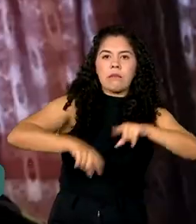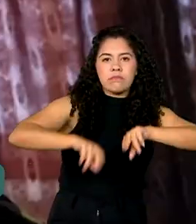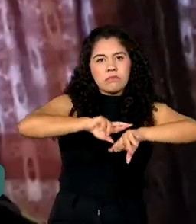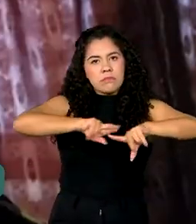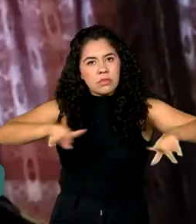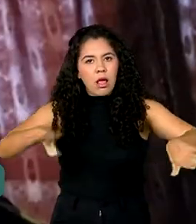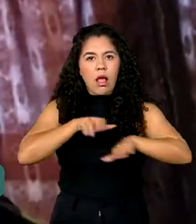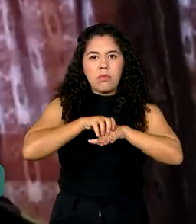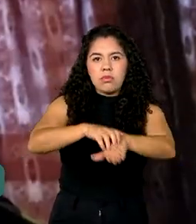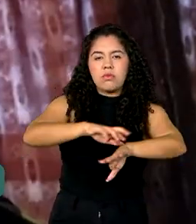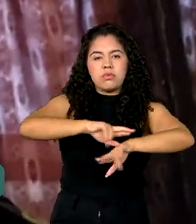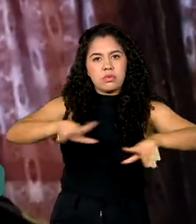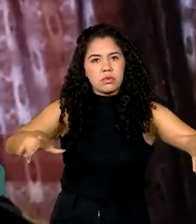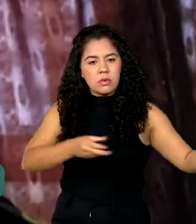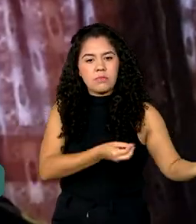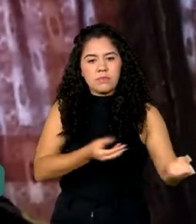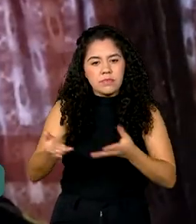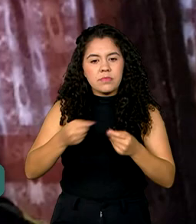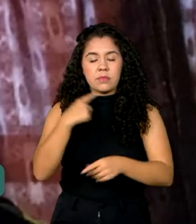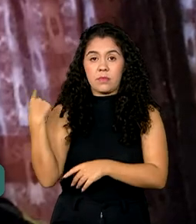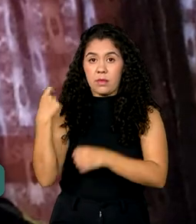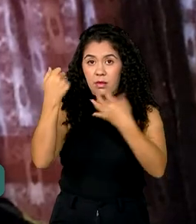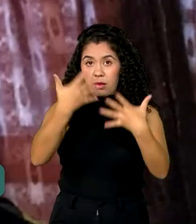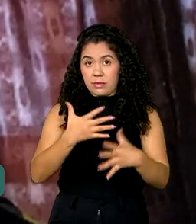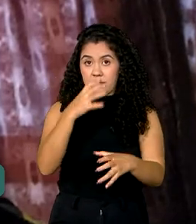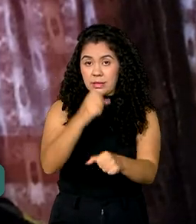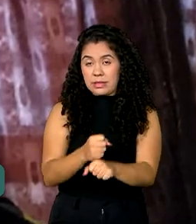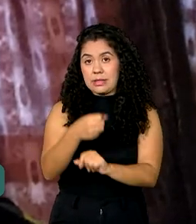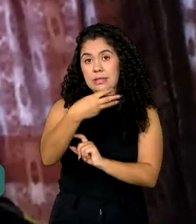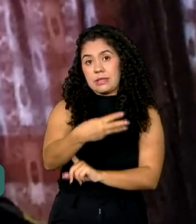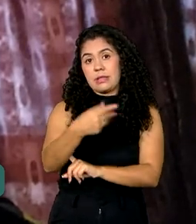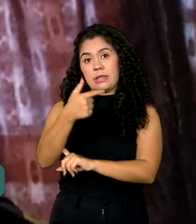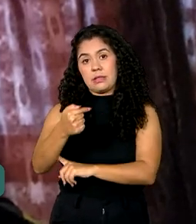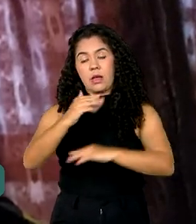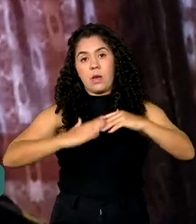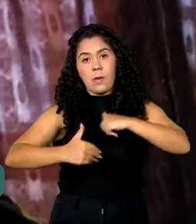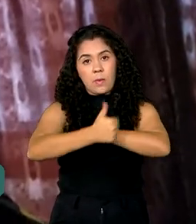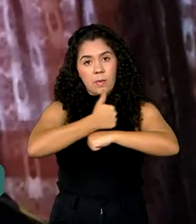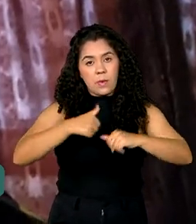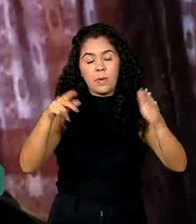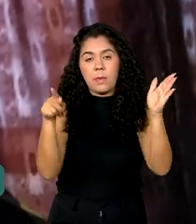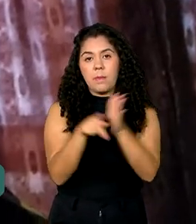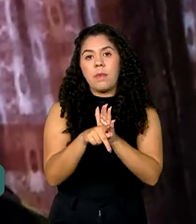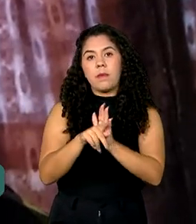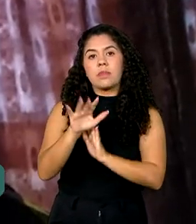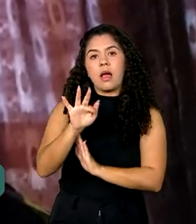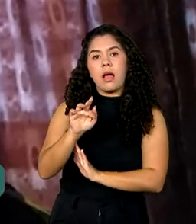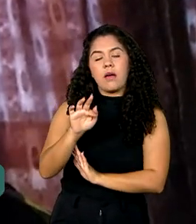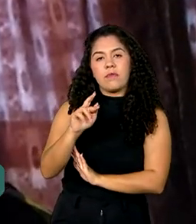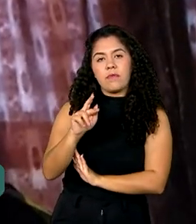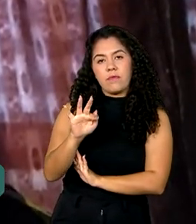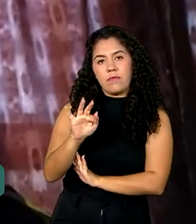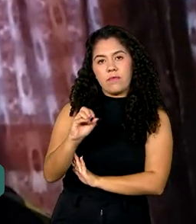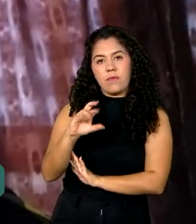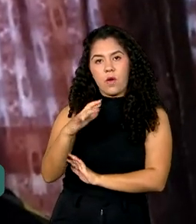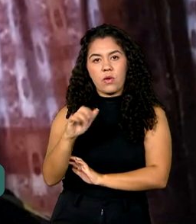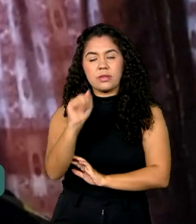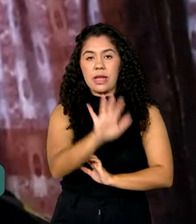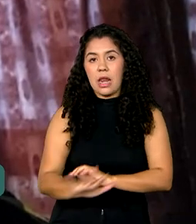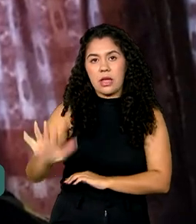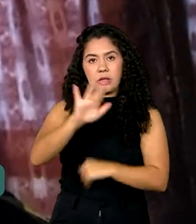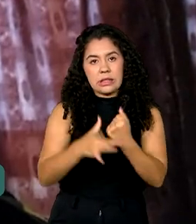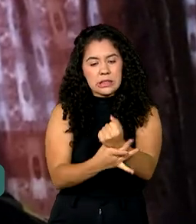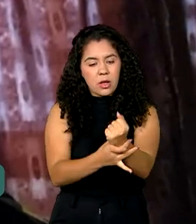Temos mais 37 homens da Força Nacional de Segurança Pública. Essa é a equipe